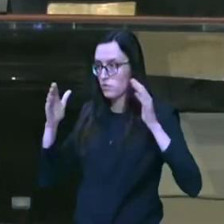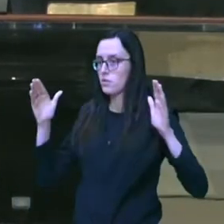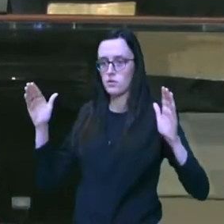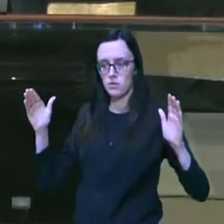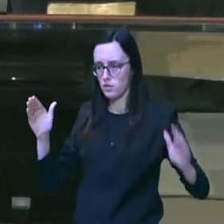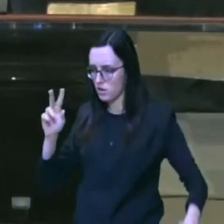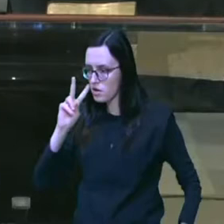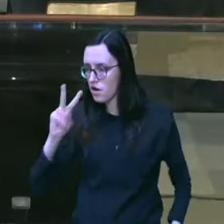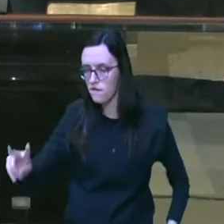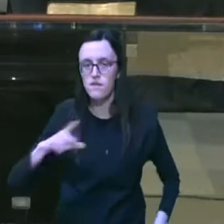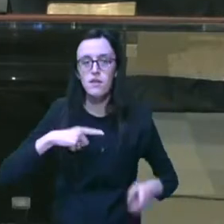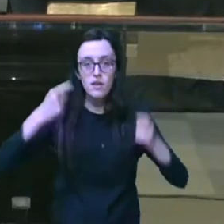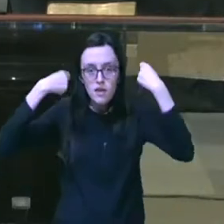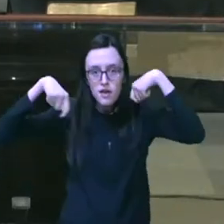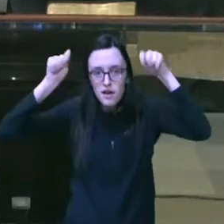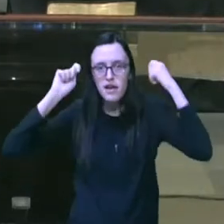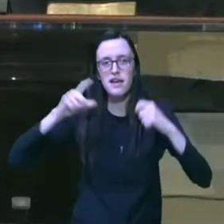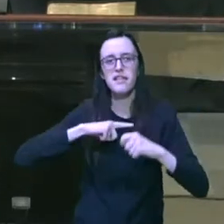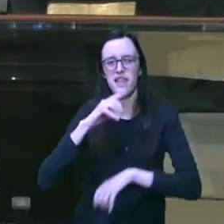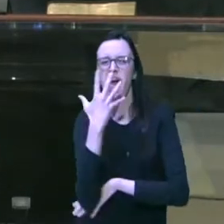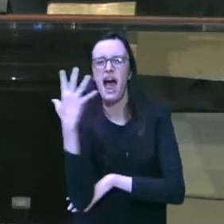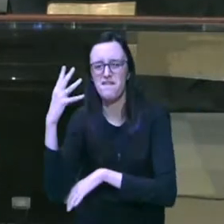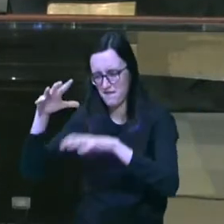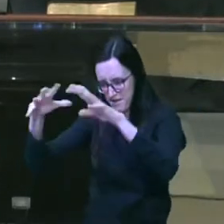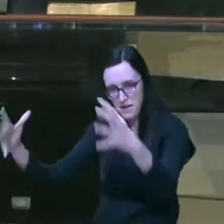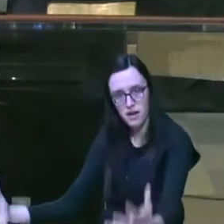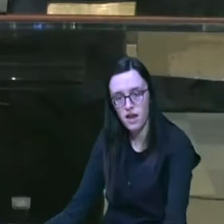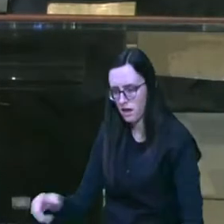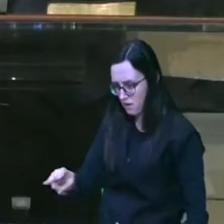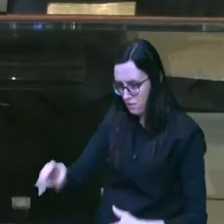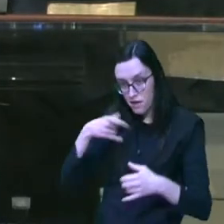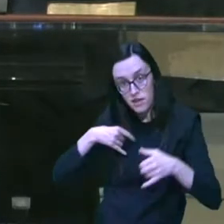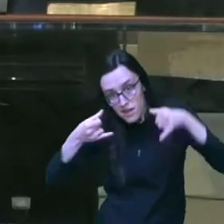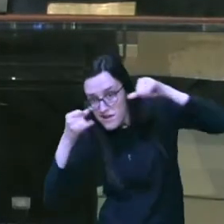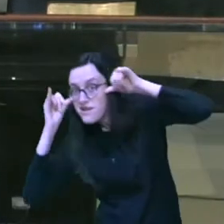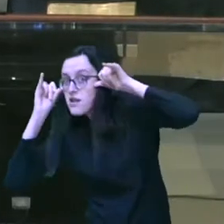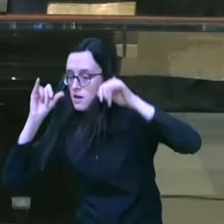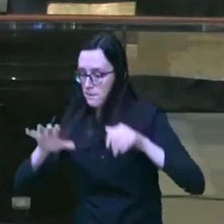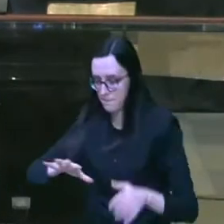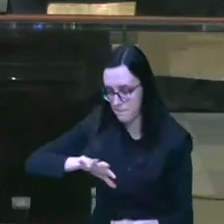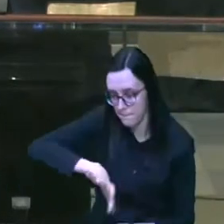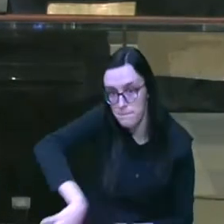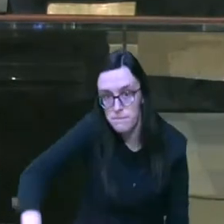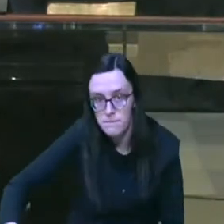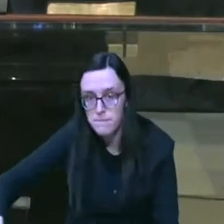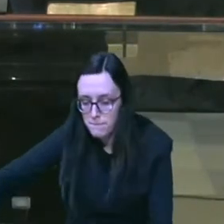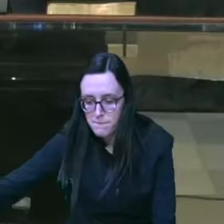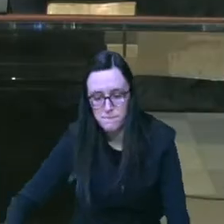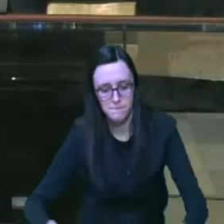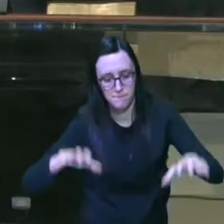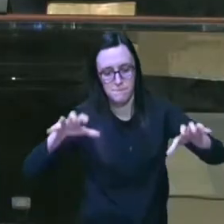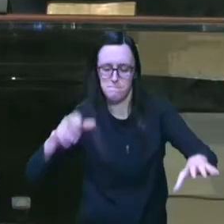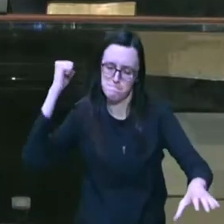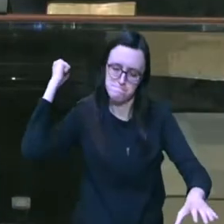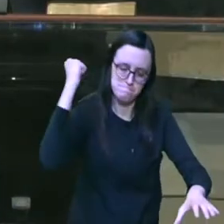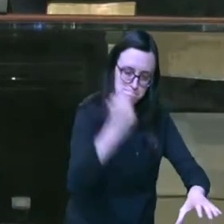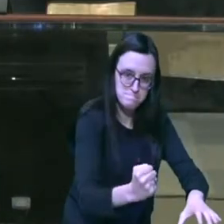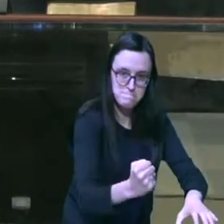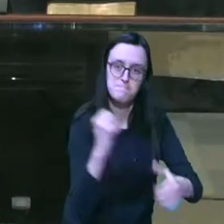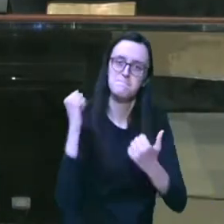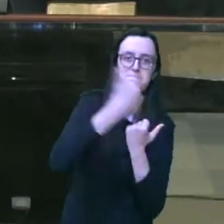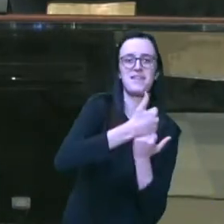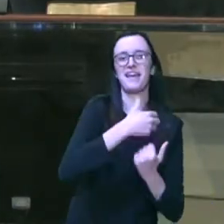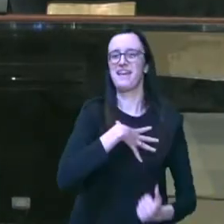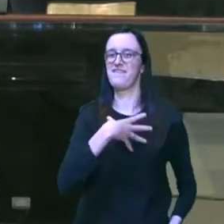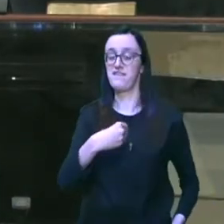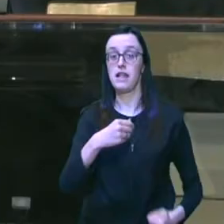pelos chifres num arbusto e foi lá pegá-lo e o sacrificou como holocausto em lugar de seu filho e